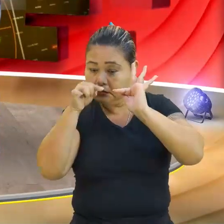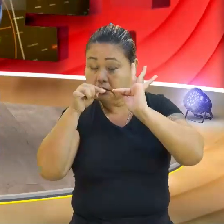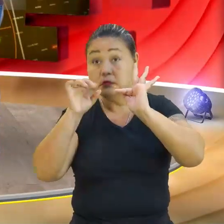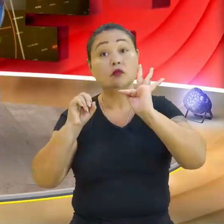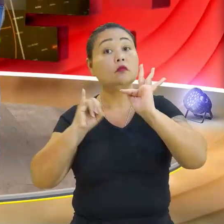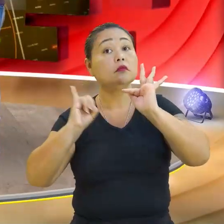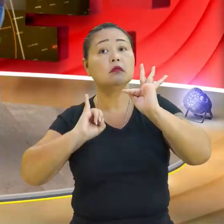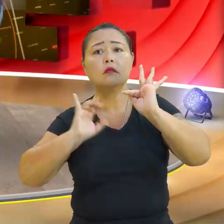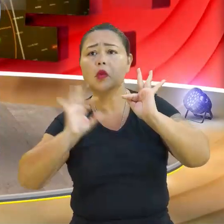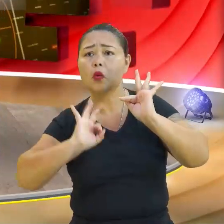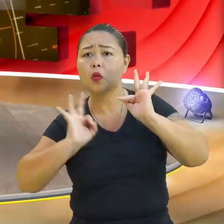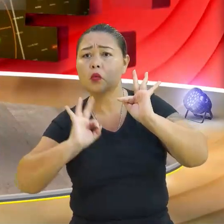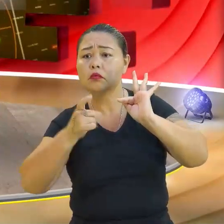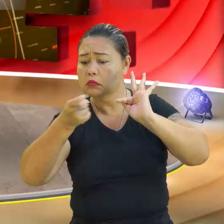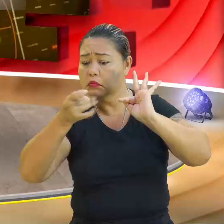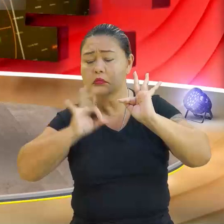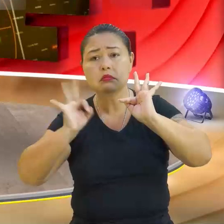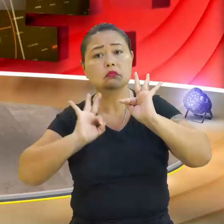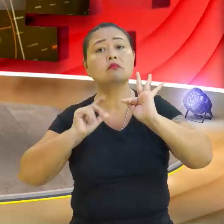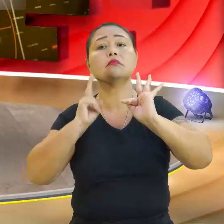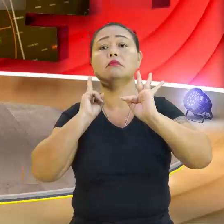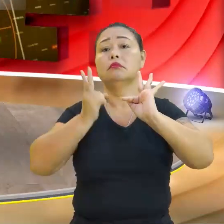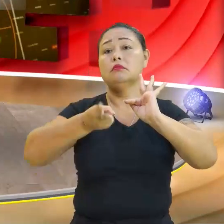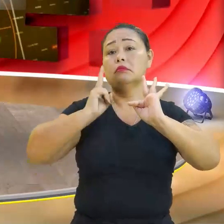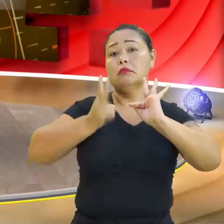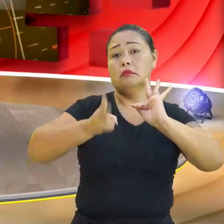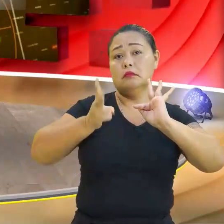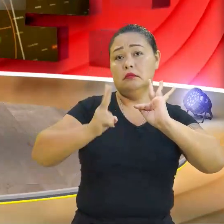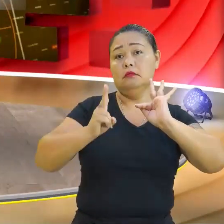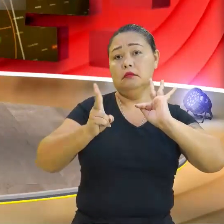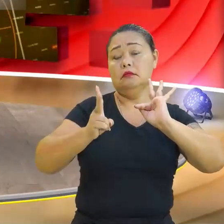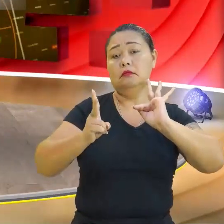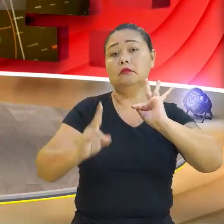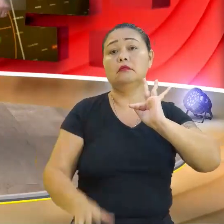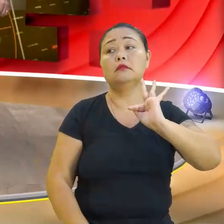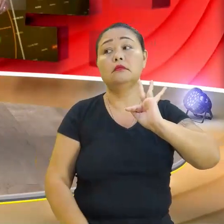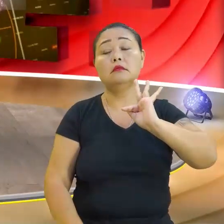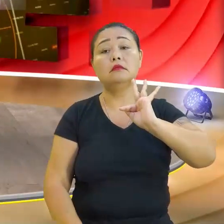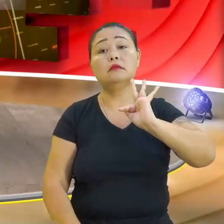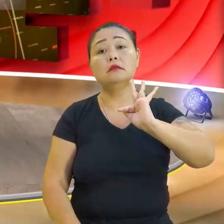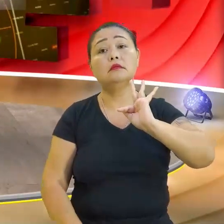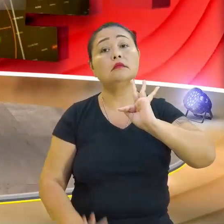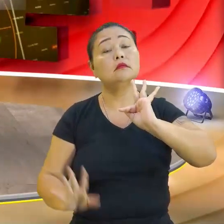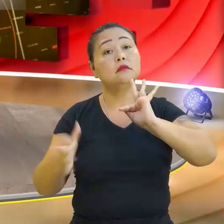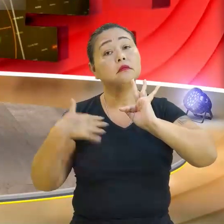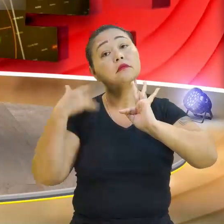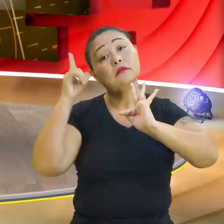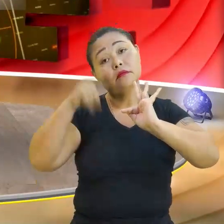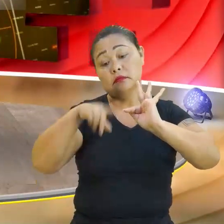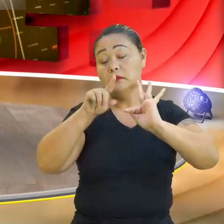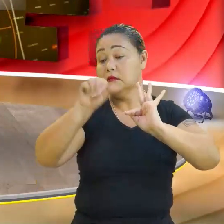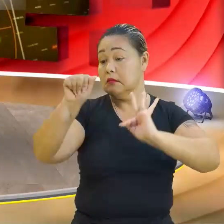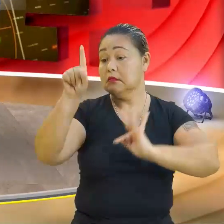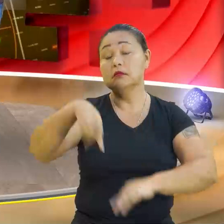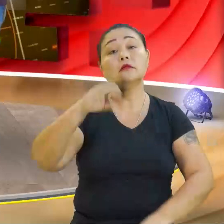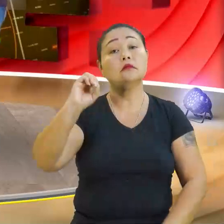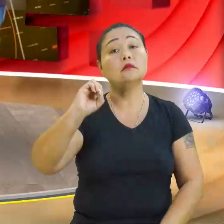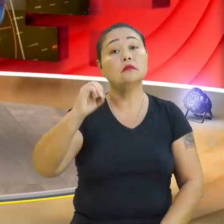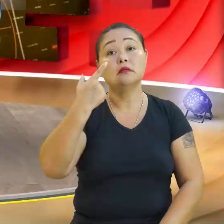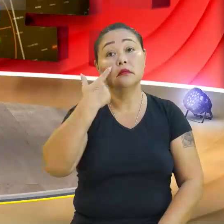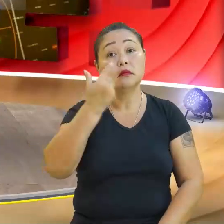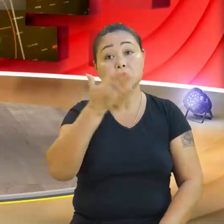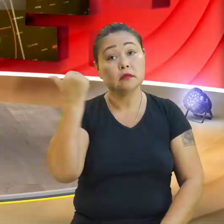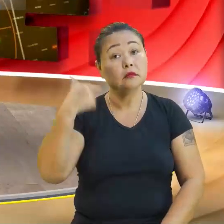tem um X, não vai mudar. Vai ser constante. Então... Acho que o A é zero. O A é zero. Vamos ver. E a gente ainda